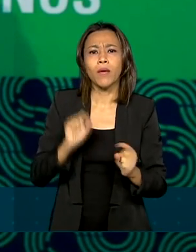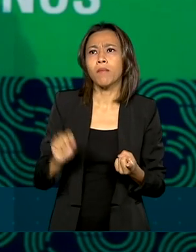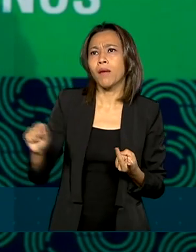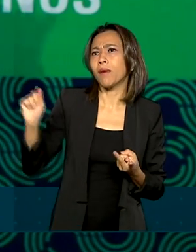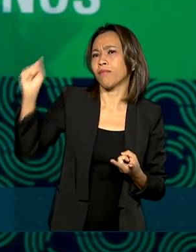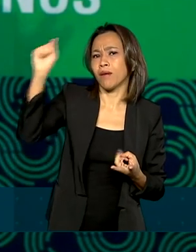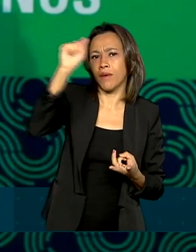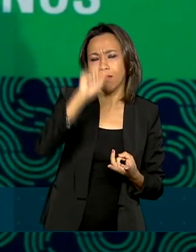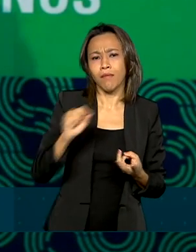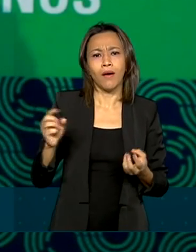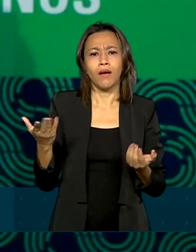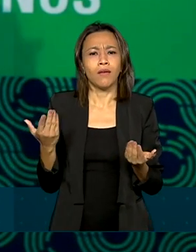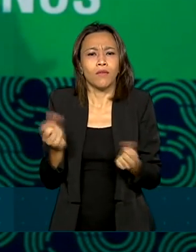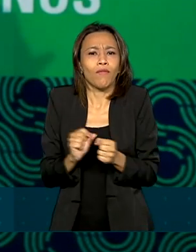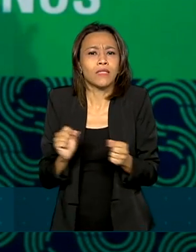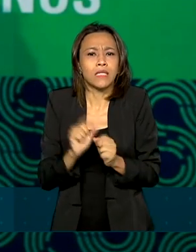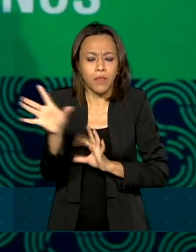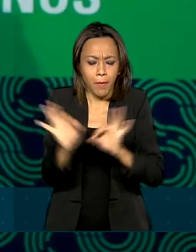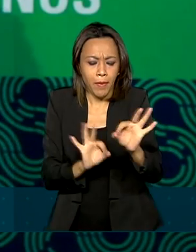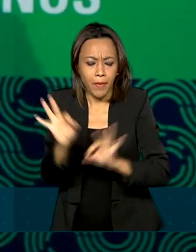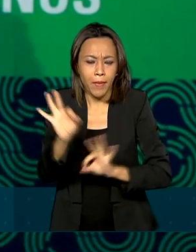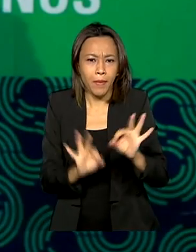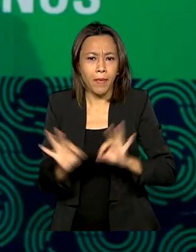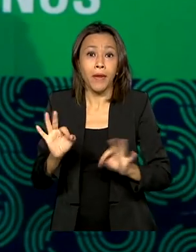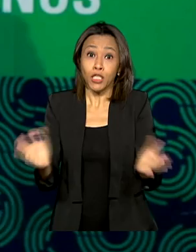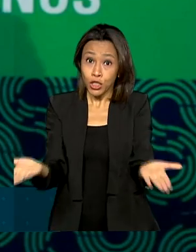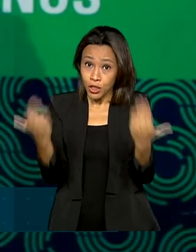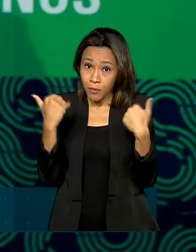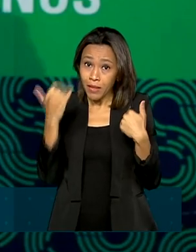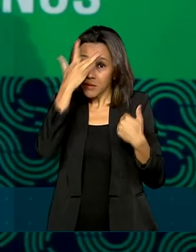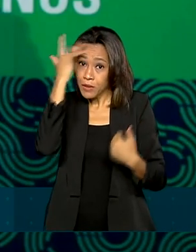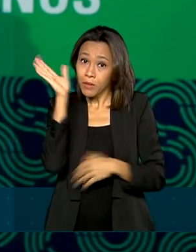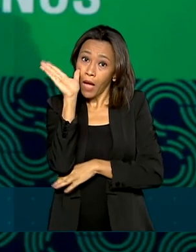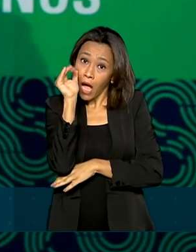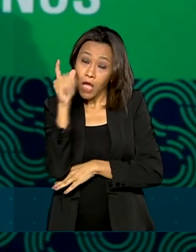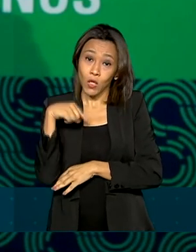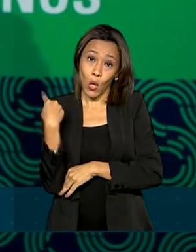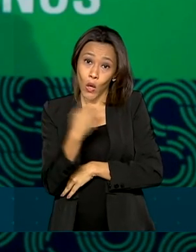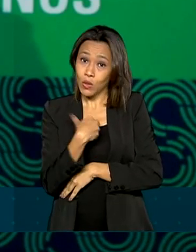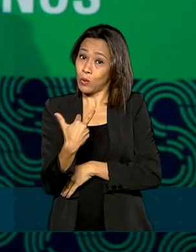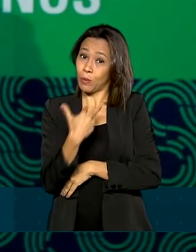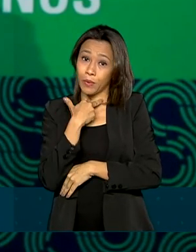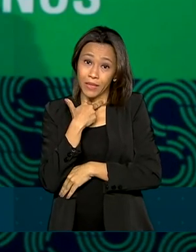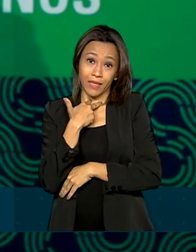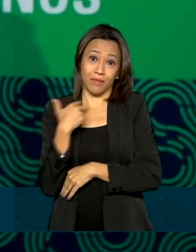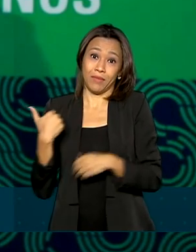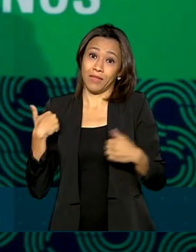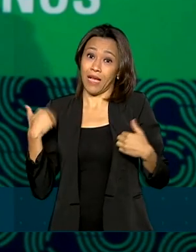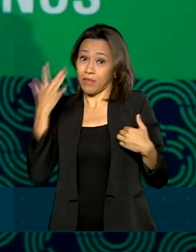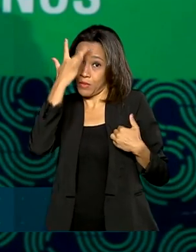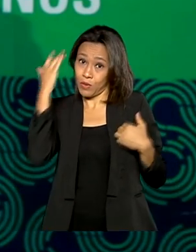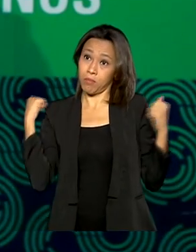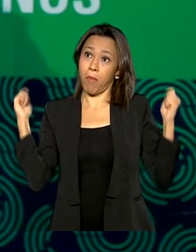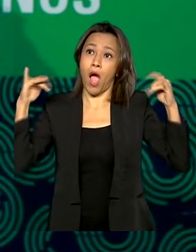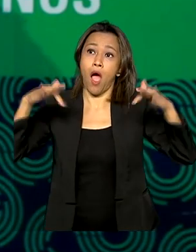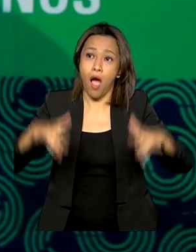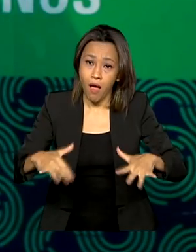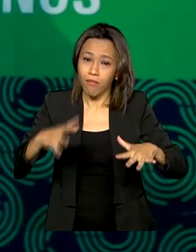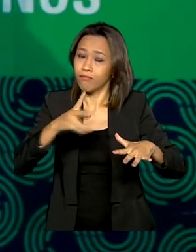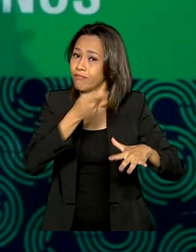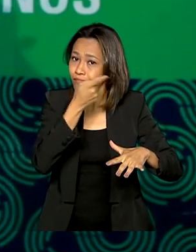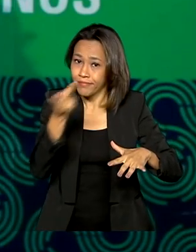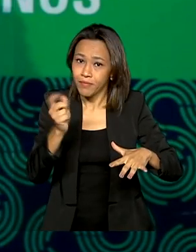e trazer o público para dentro da unidade. Já que a gente não pode, esse ano, trazer fisicamente as pessoas para dentro, a gente